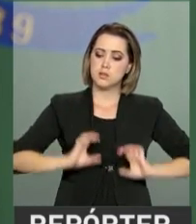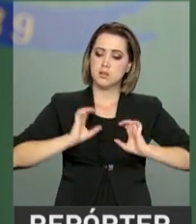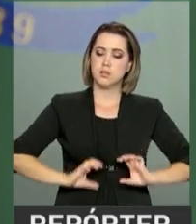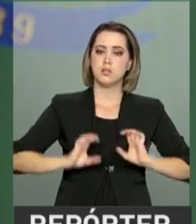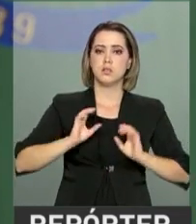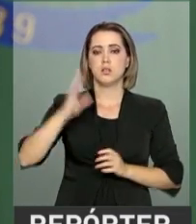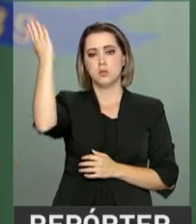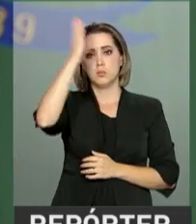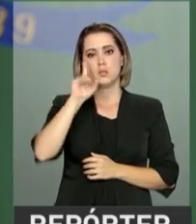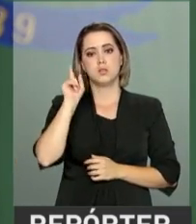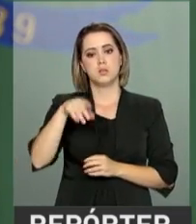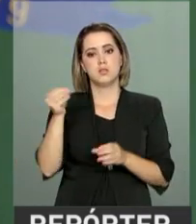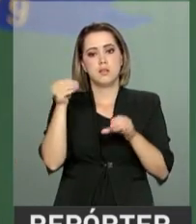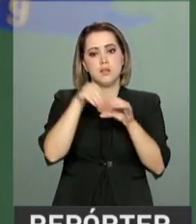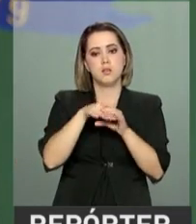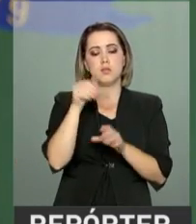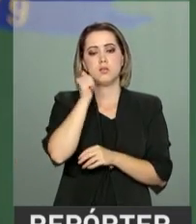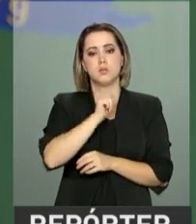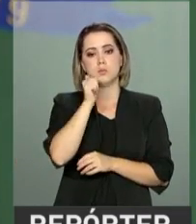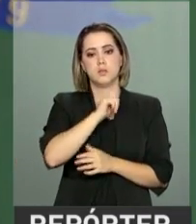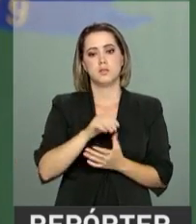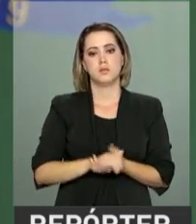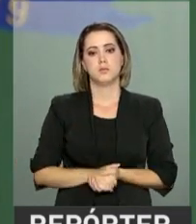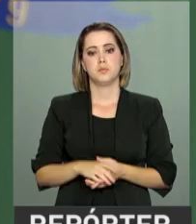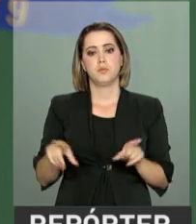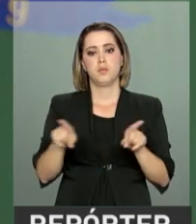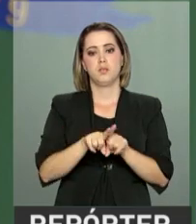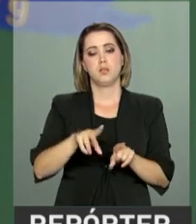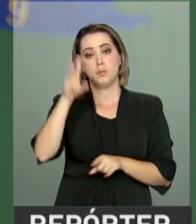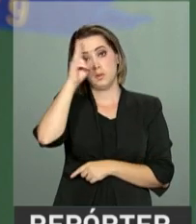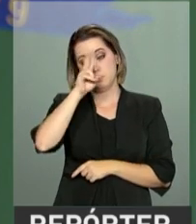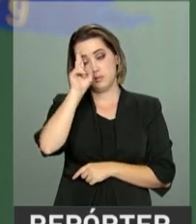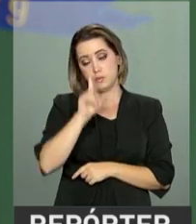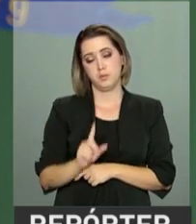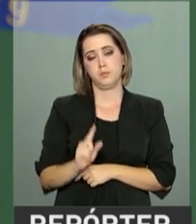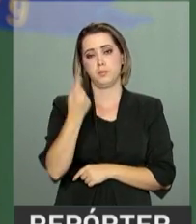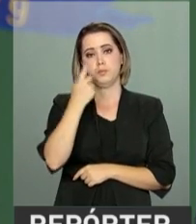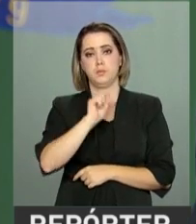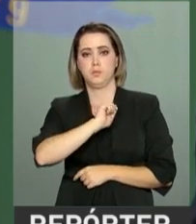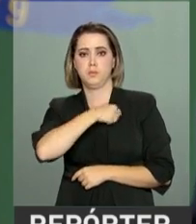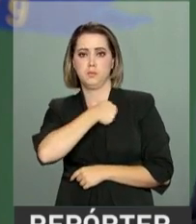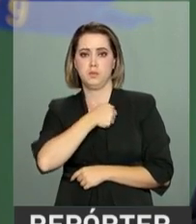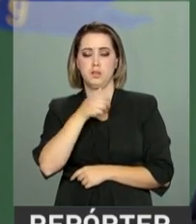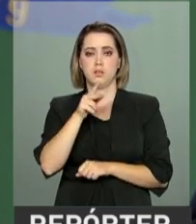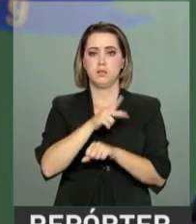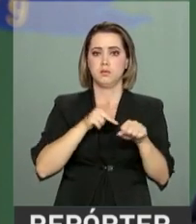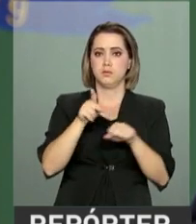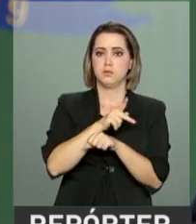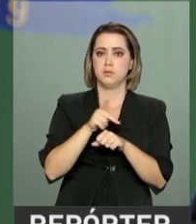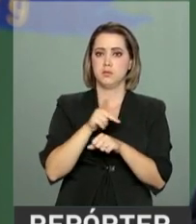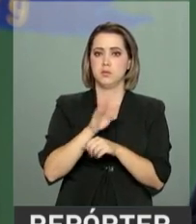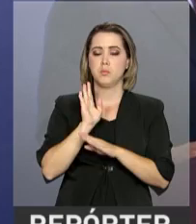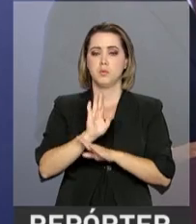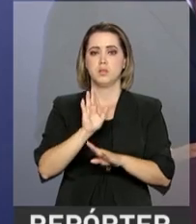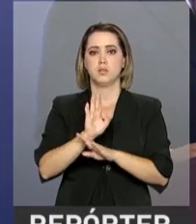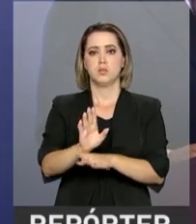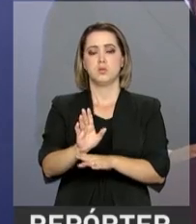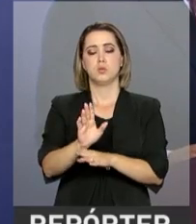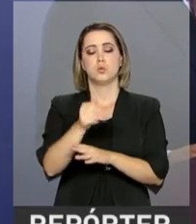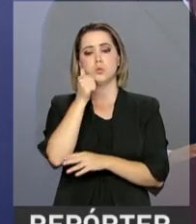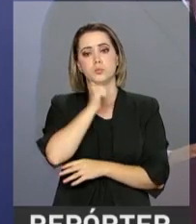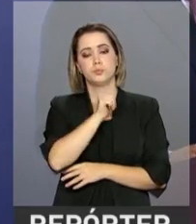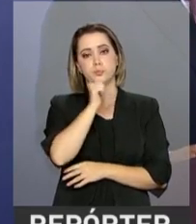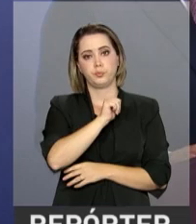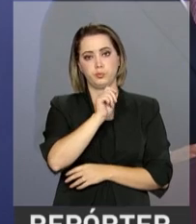está nas mulheres. Temer lembrou de quando criou a primeira delegacia do país destinada a atender mulheres, como